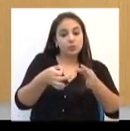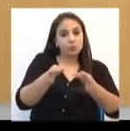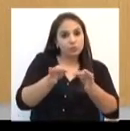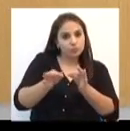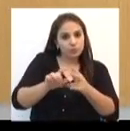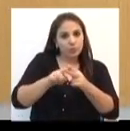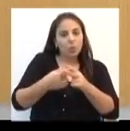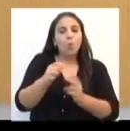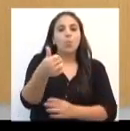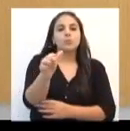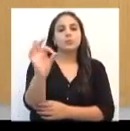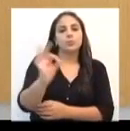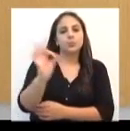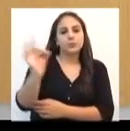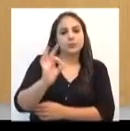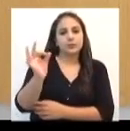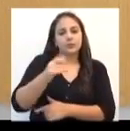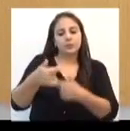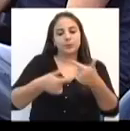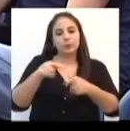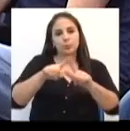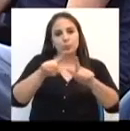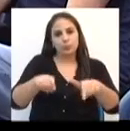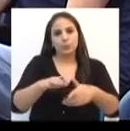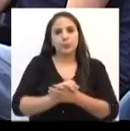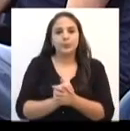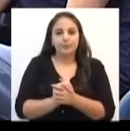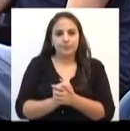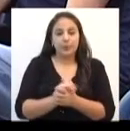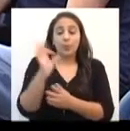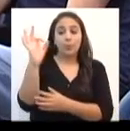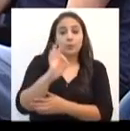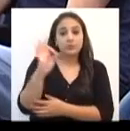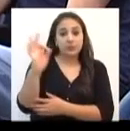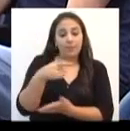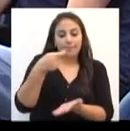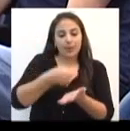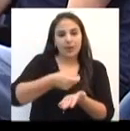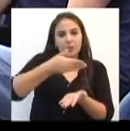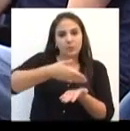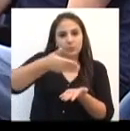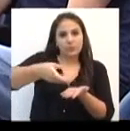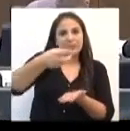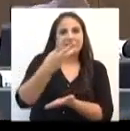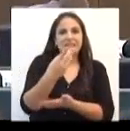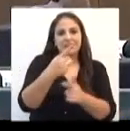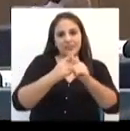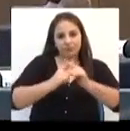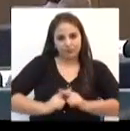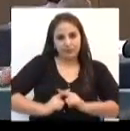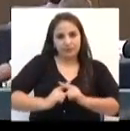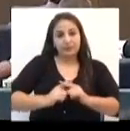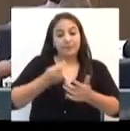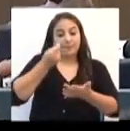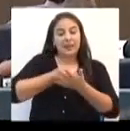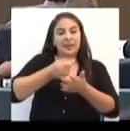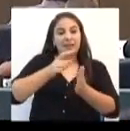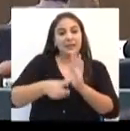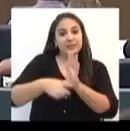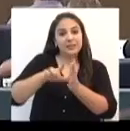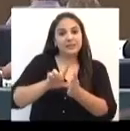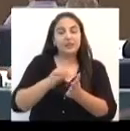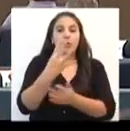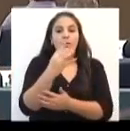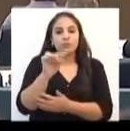no salário do funcionalismo público. O percentual será parcelado em três vezes, com a antecipação de 4